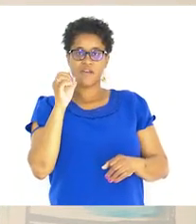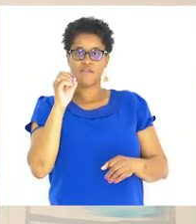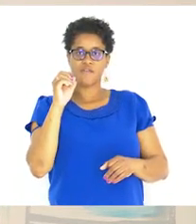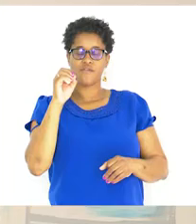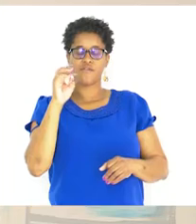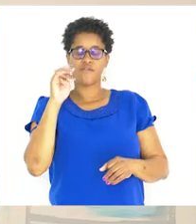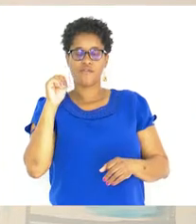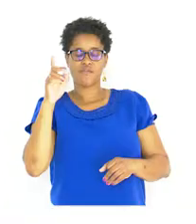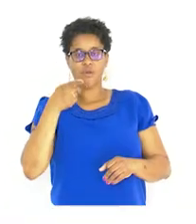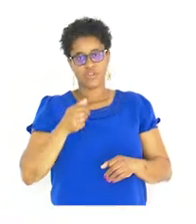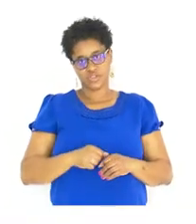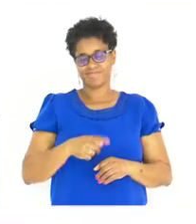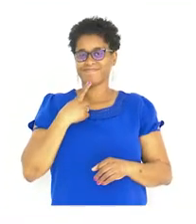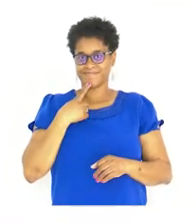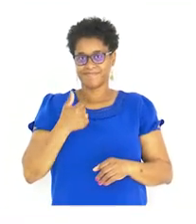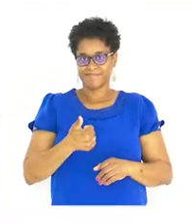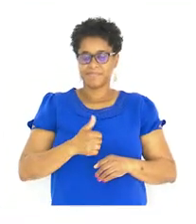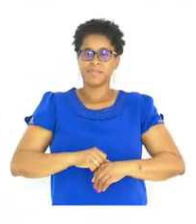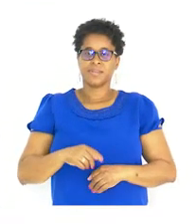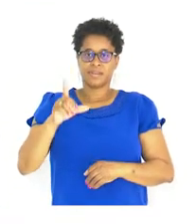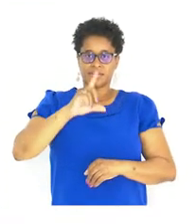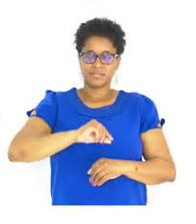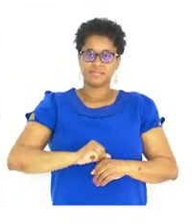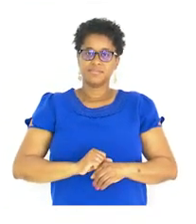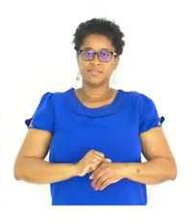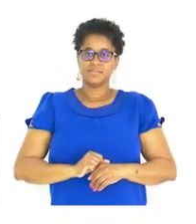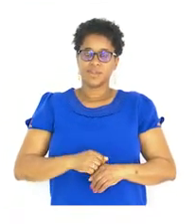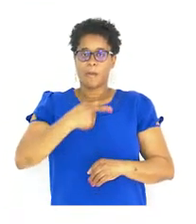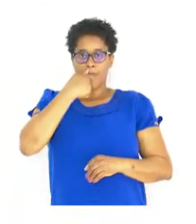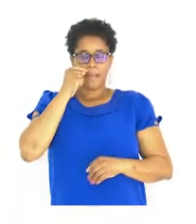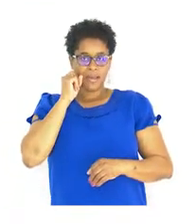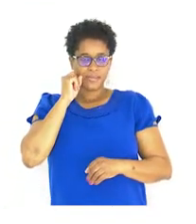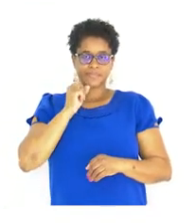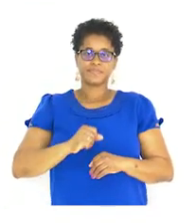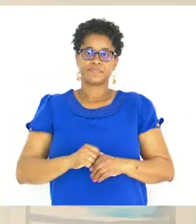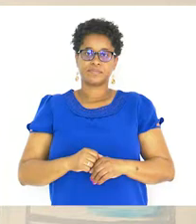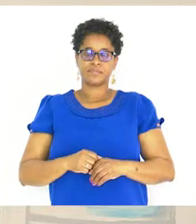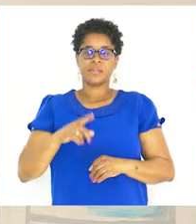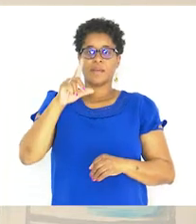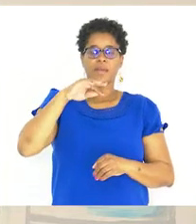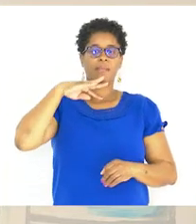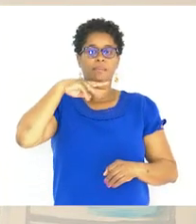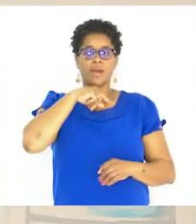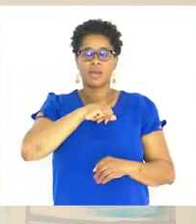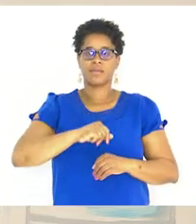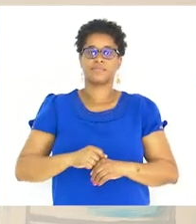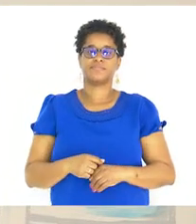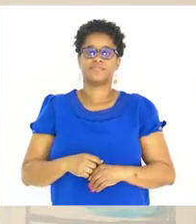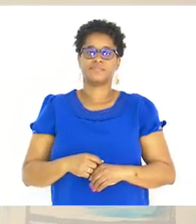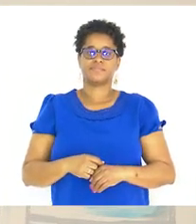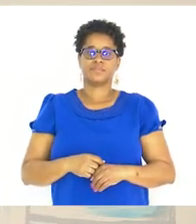Certo? Também O papá E a mamá